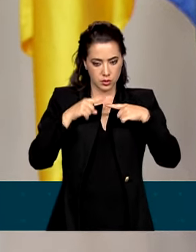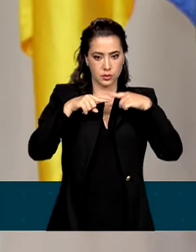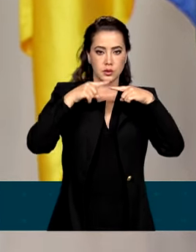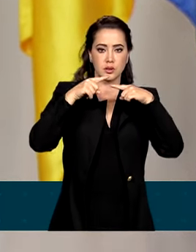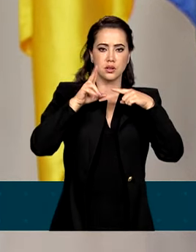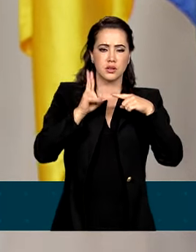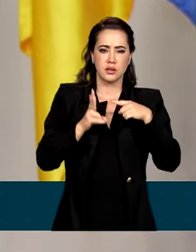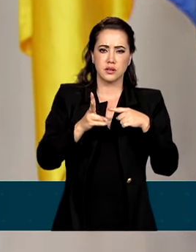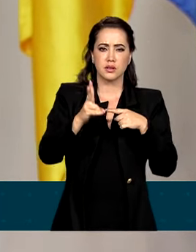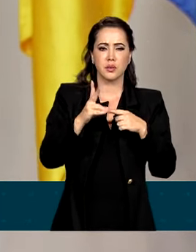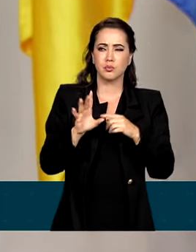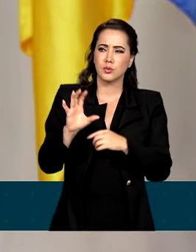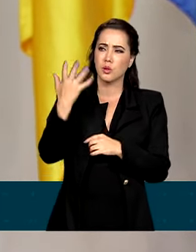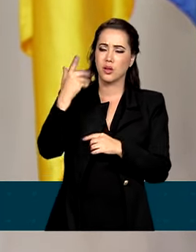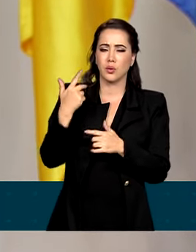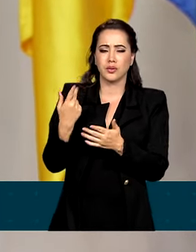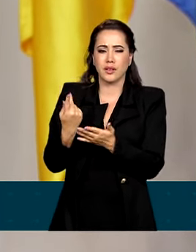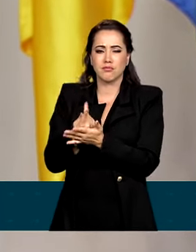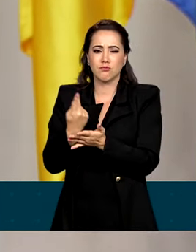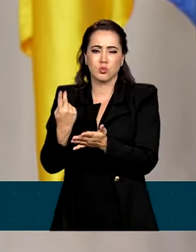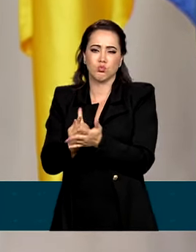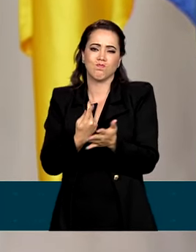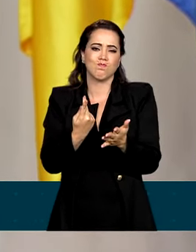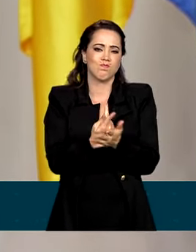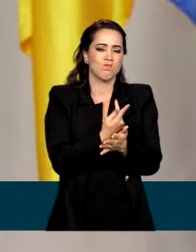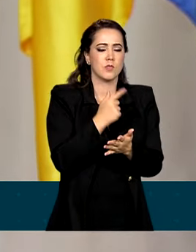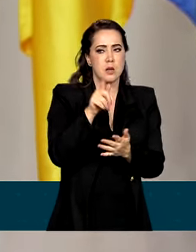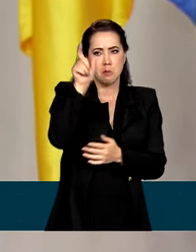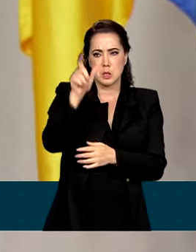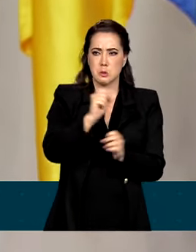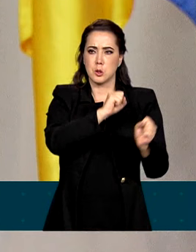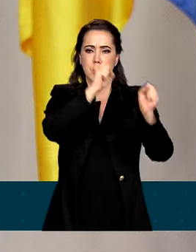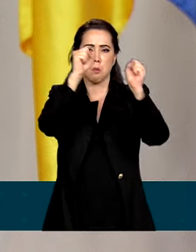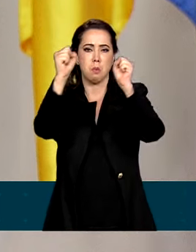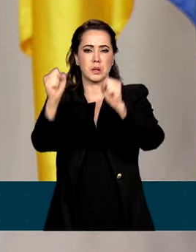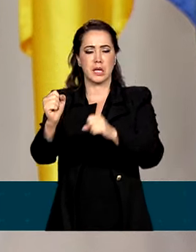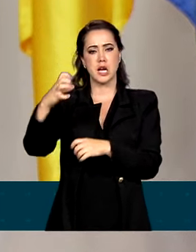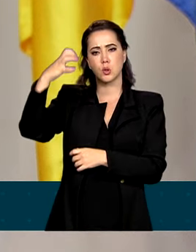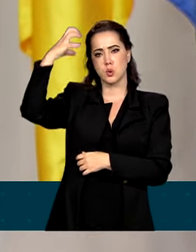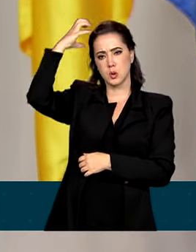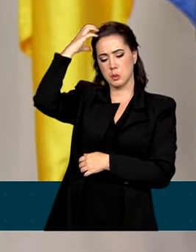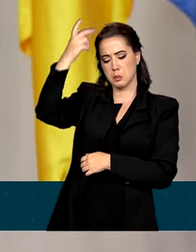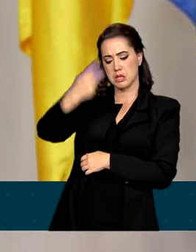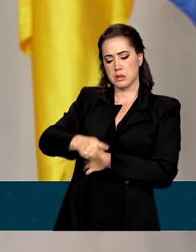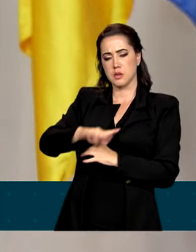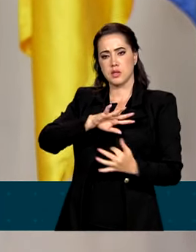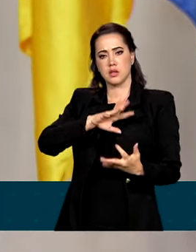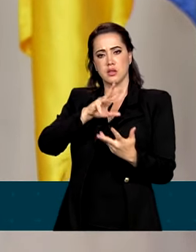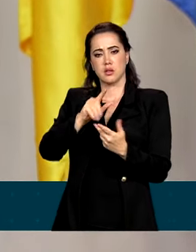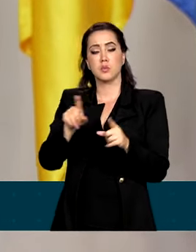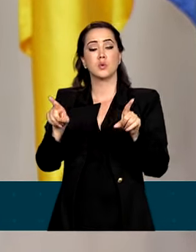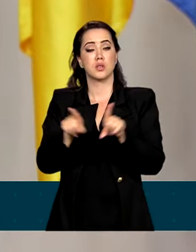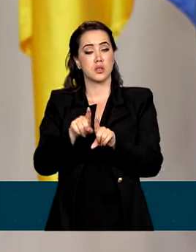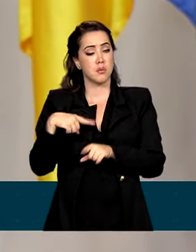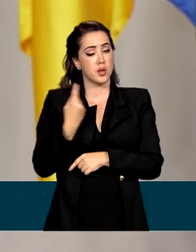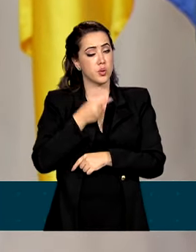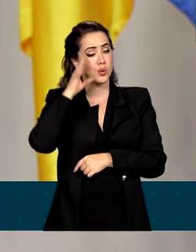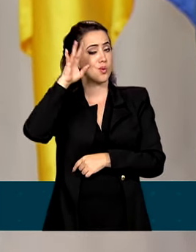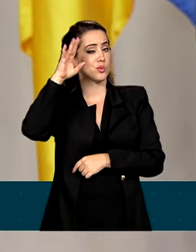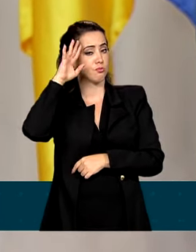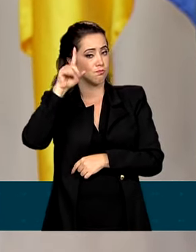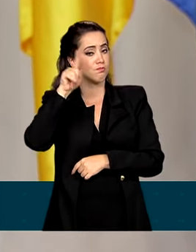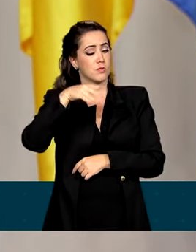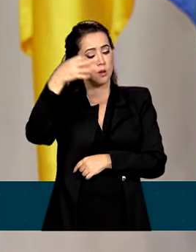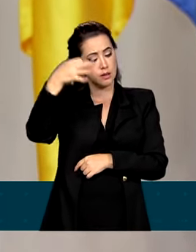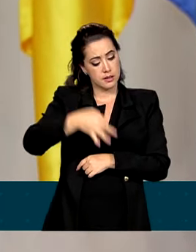injustiças praticadas pelos poderosos dessa terra, pelos príncipes desse mundo. São também os nossos sonhos e a certeza